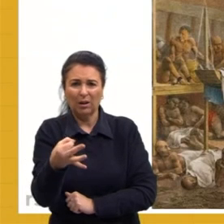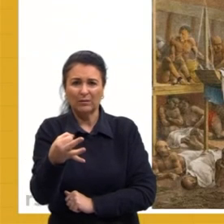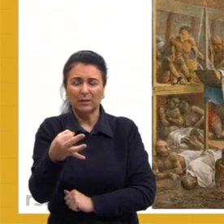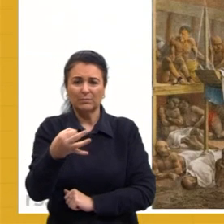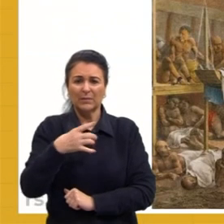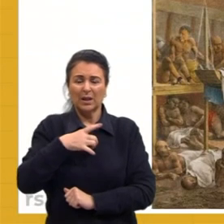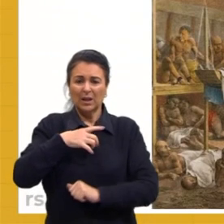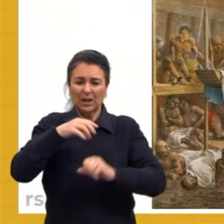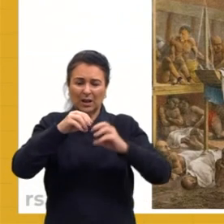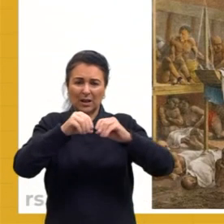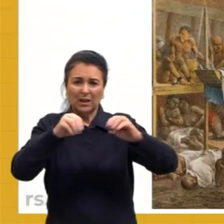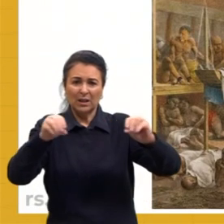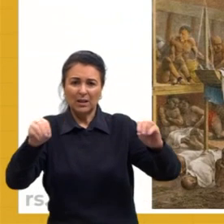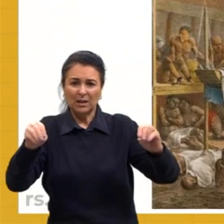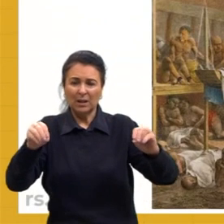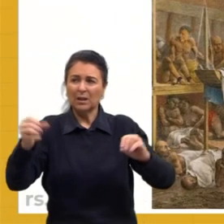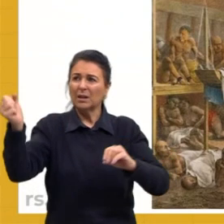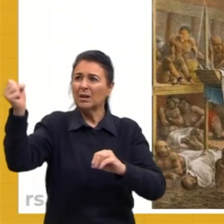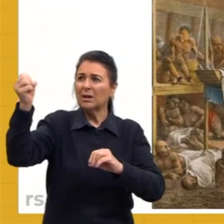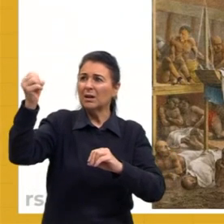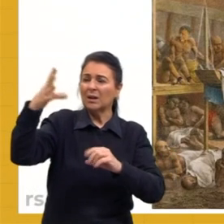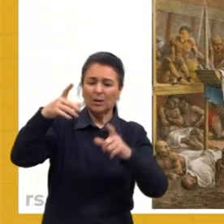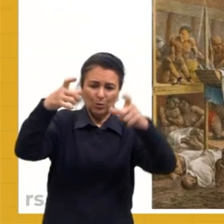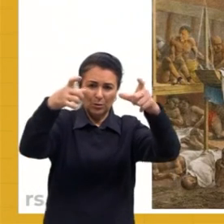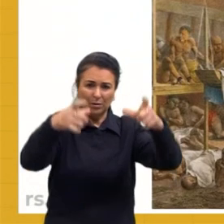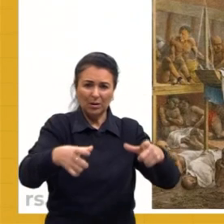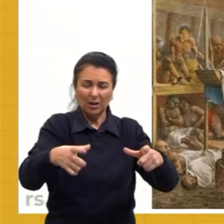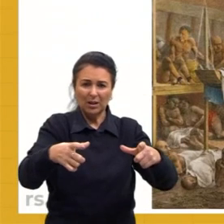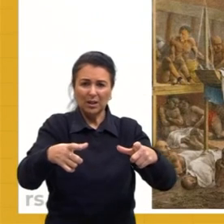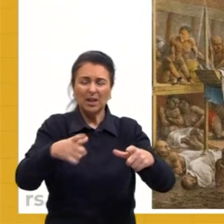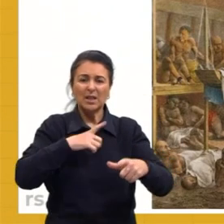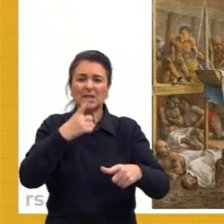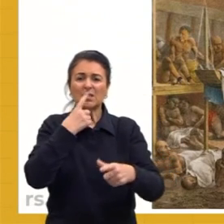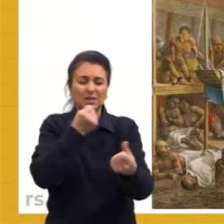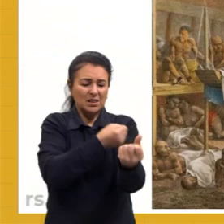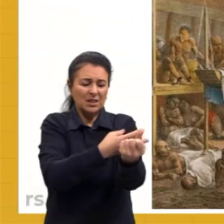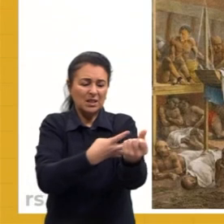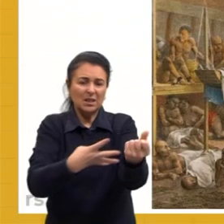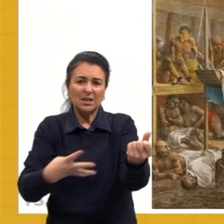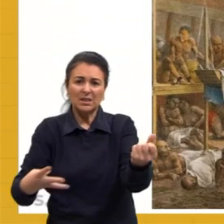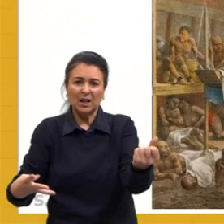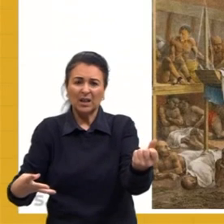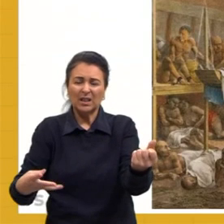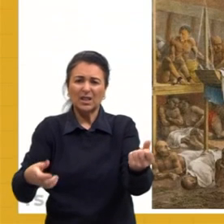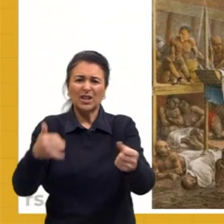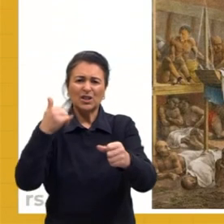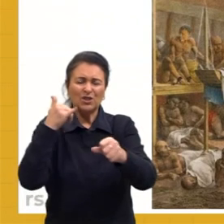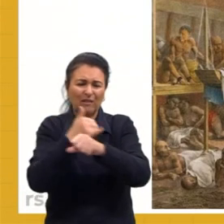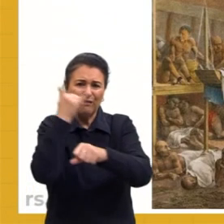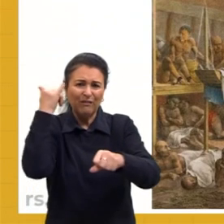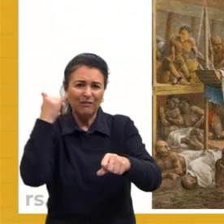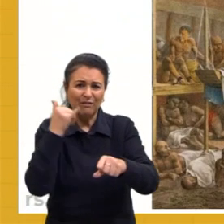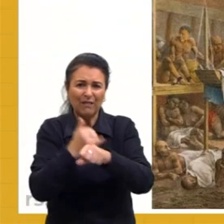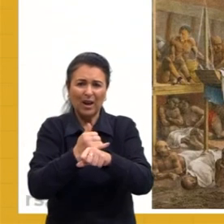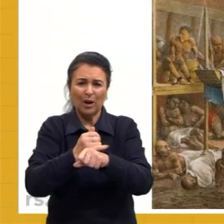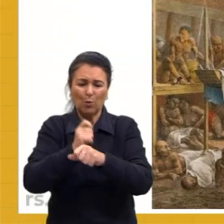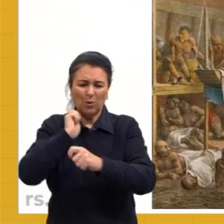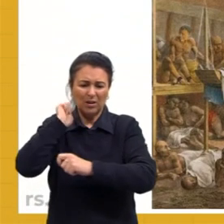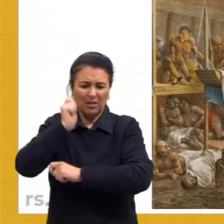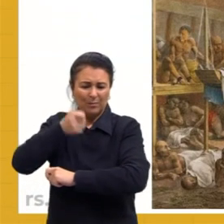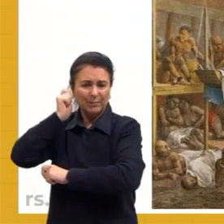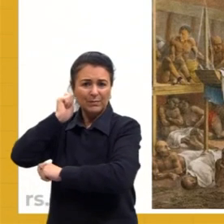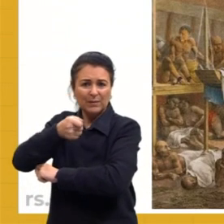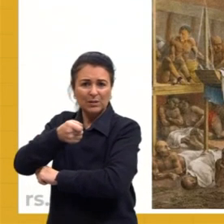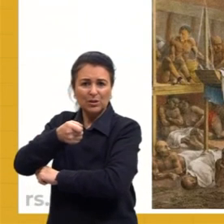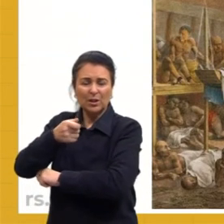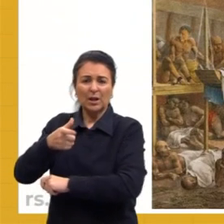luzernas a vermelho brilho, em sangue a se banhar, tinir de ferros, estalar do açoite. Legiões de homens